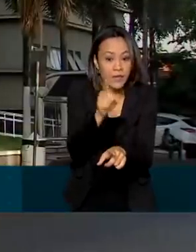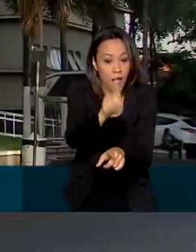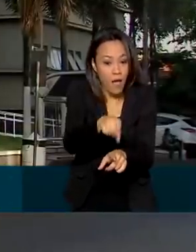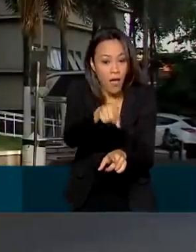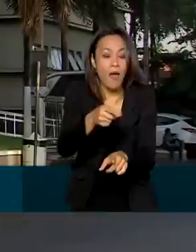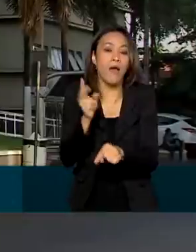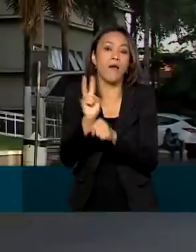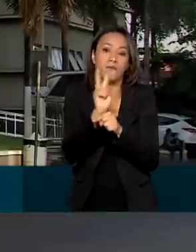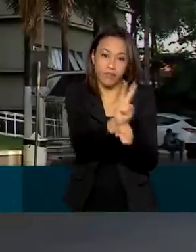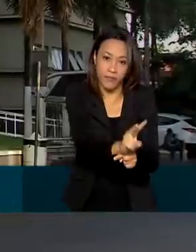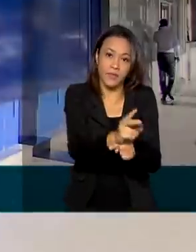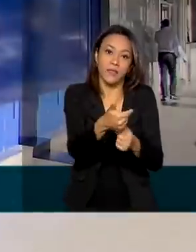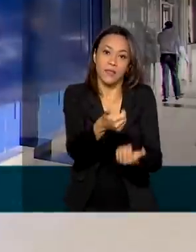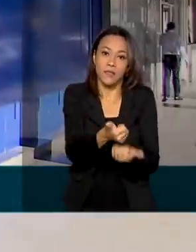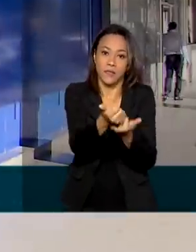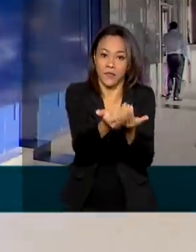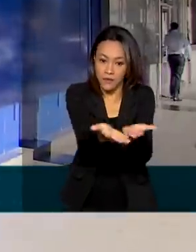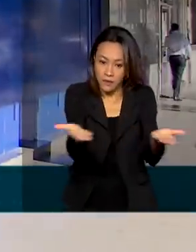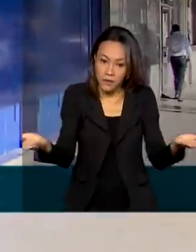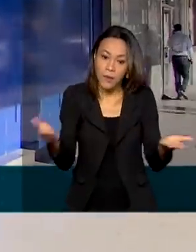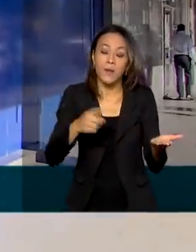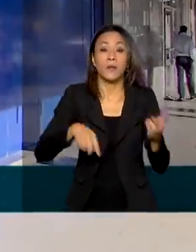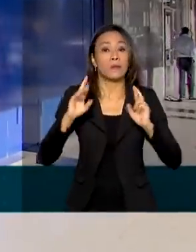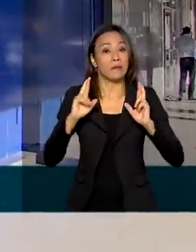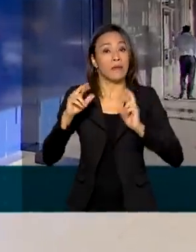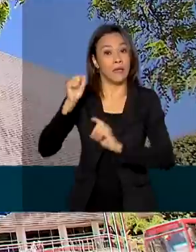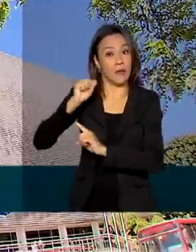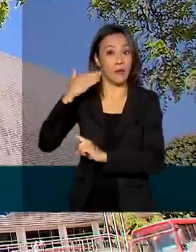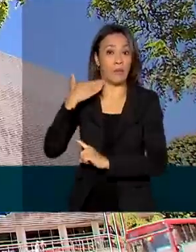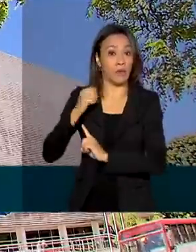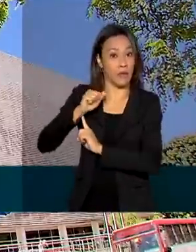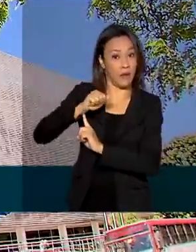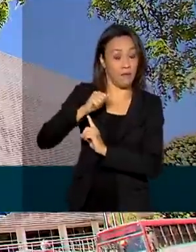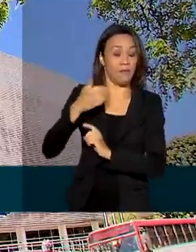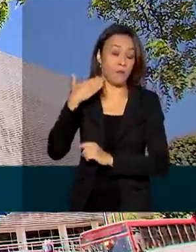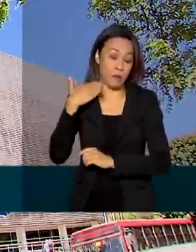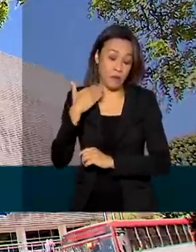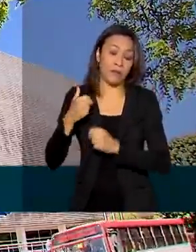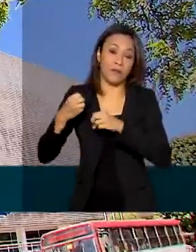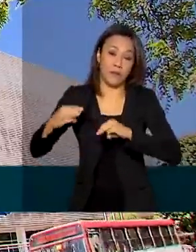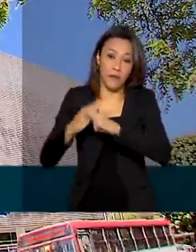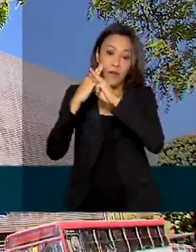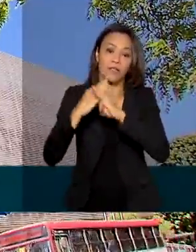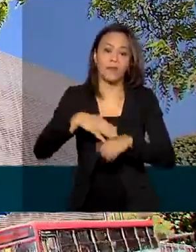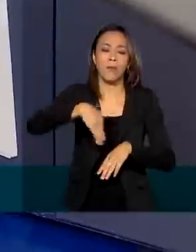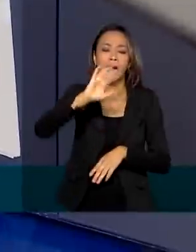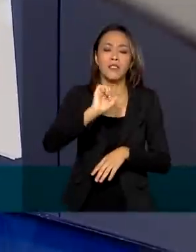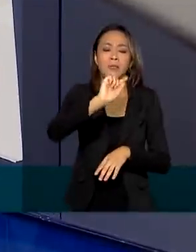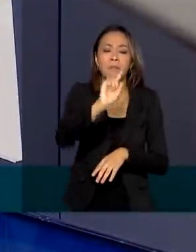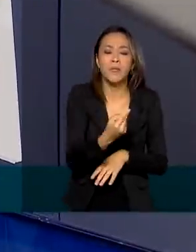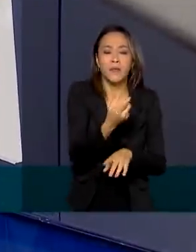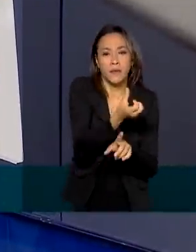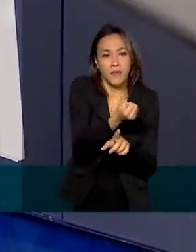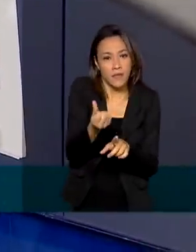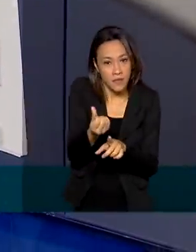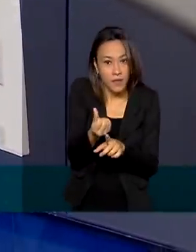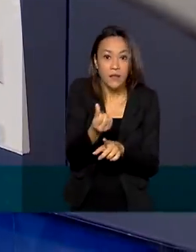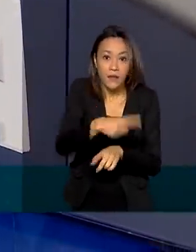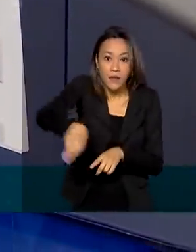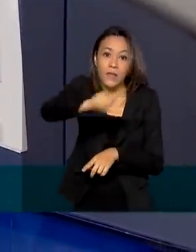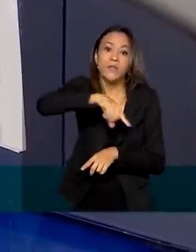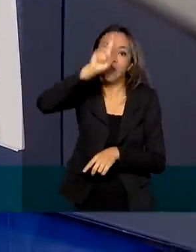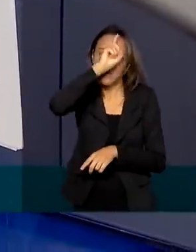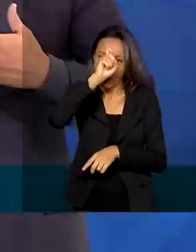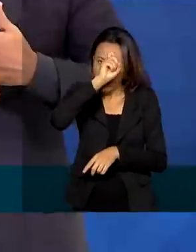pela linha Caixa Hospitais. A expectativa da Caixa é atender mais de 1.600 instituições sem fins lucrativos